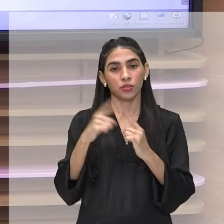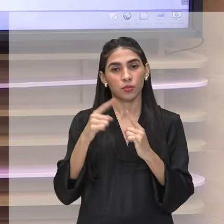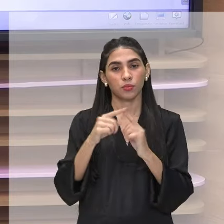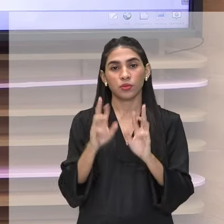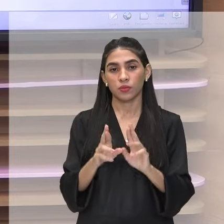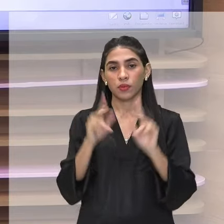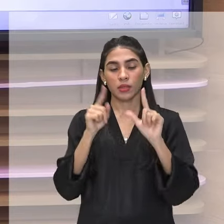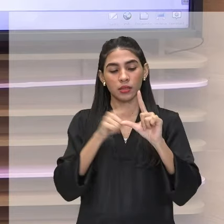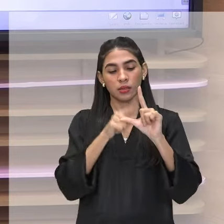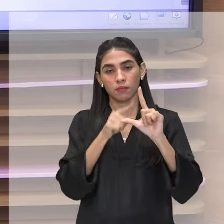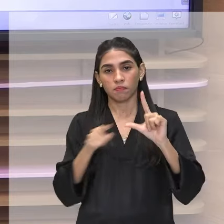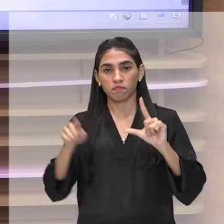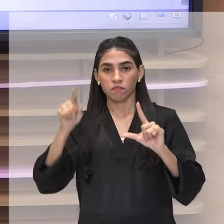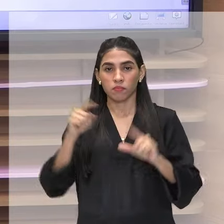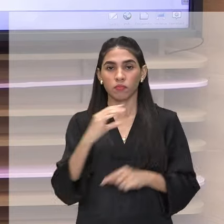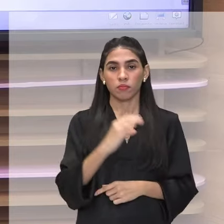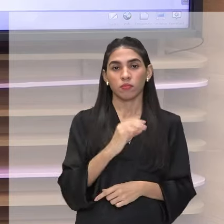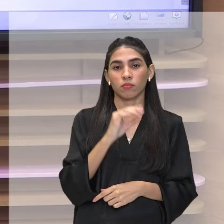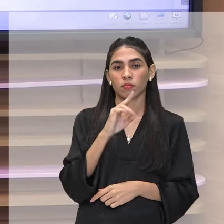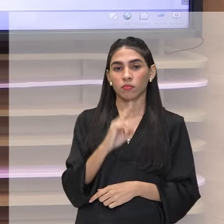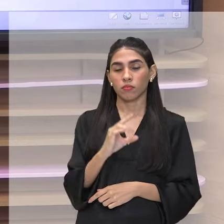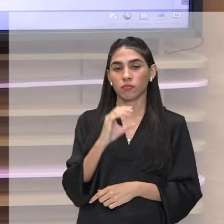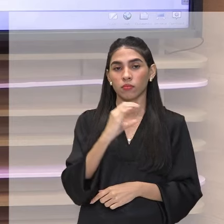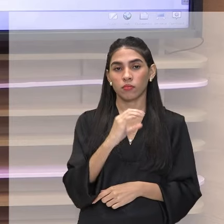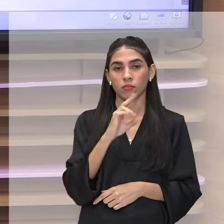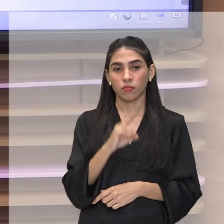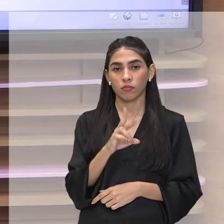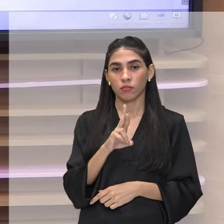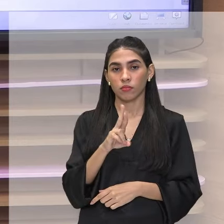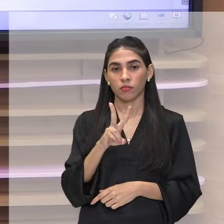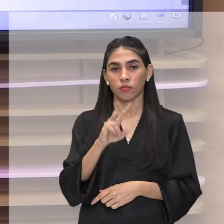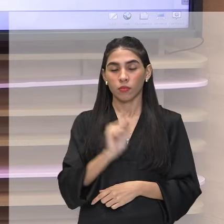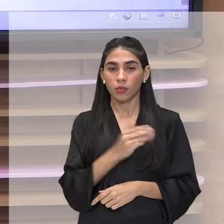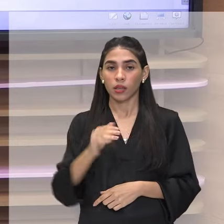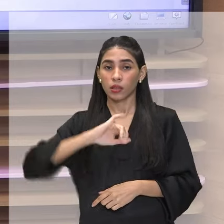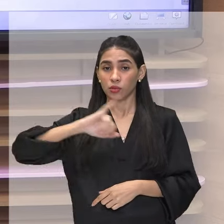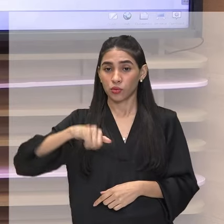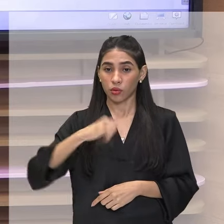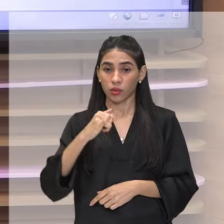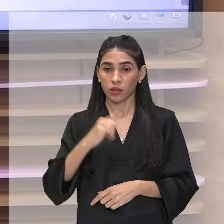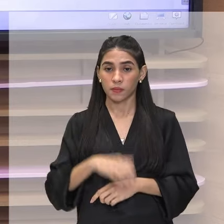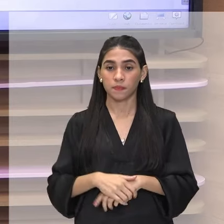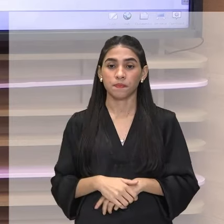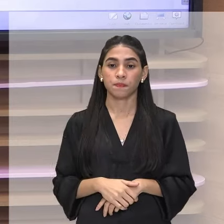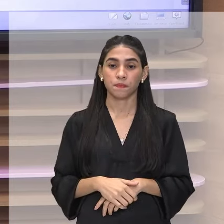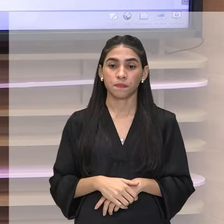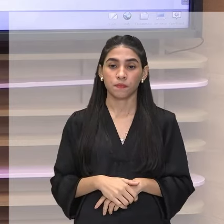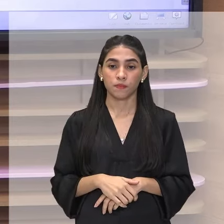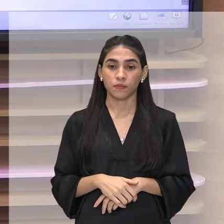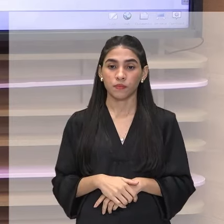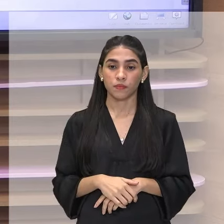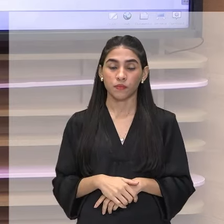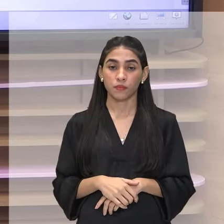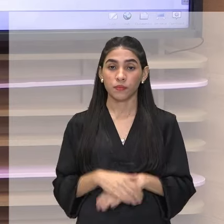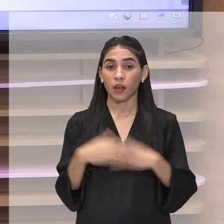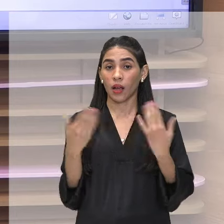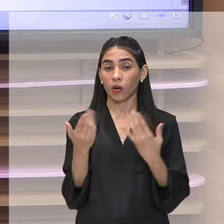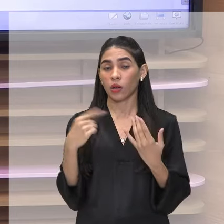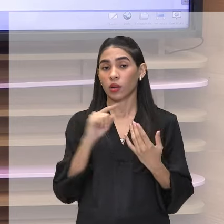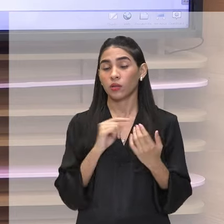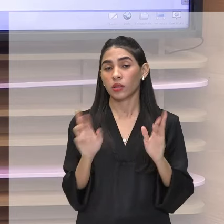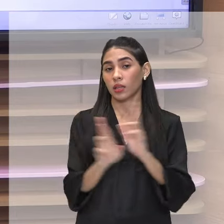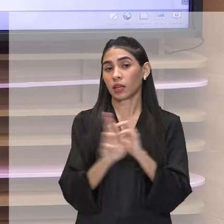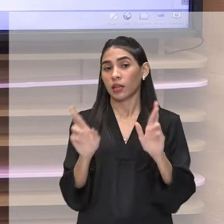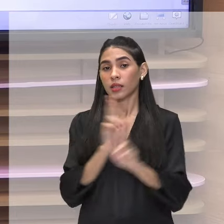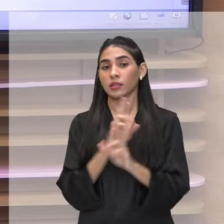curva J. Assim como ela cresce rápido, ela também pode ter uma regressão muito rápida. E aí, a gente vai fazer uma relação,